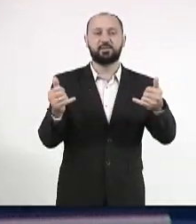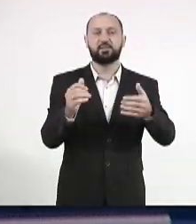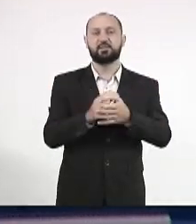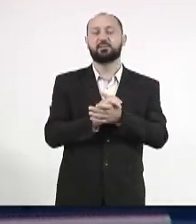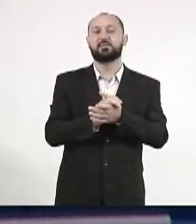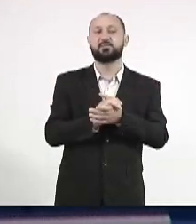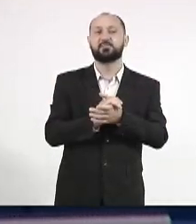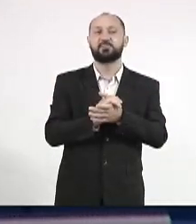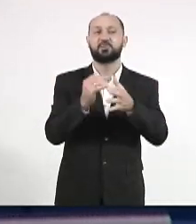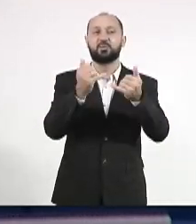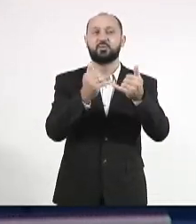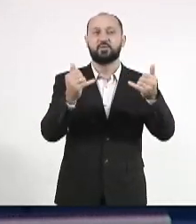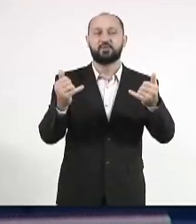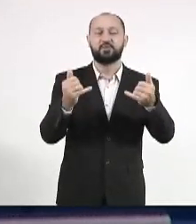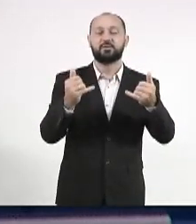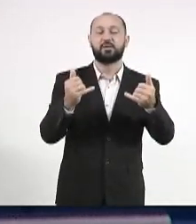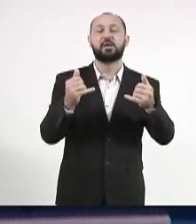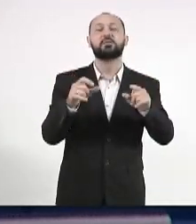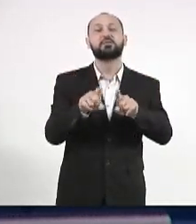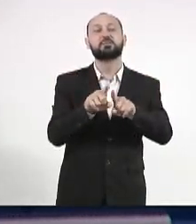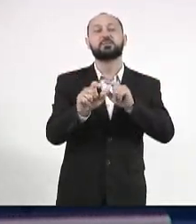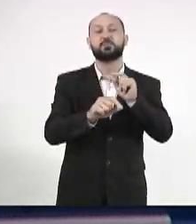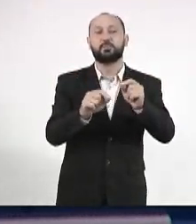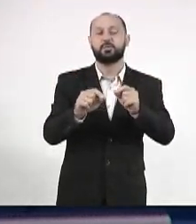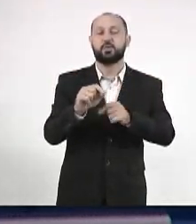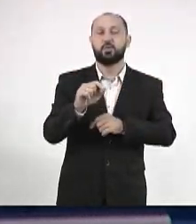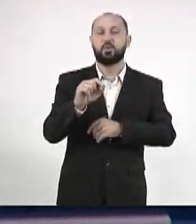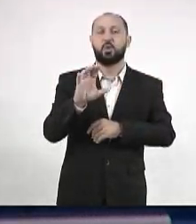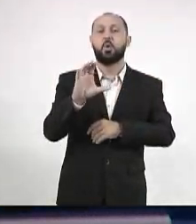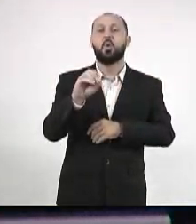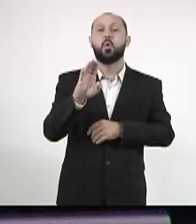de fibra ótica, né, e também de cobre.